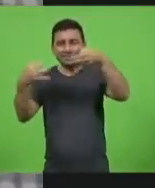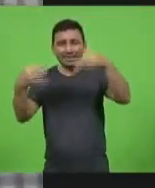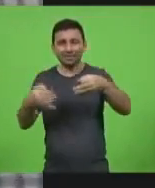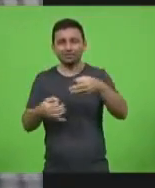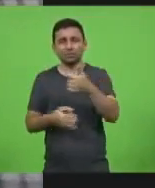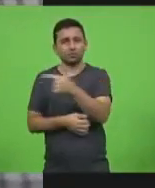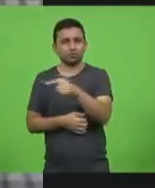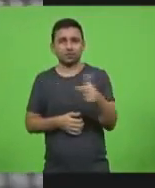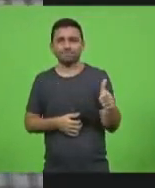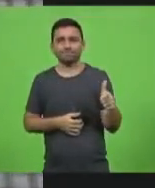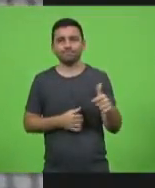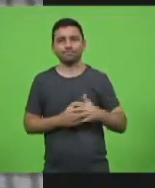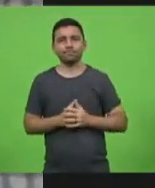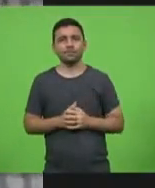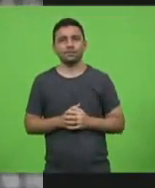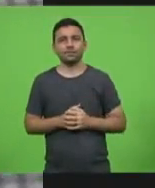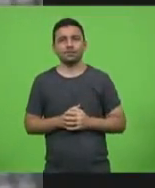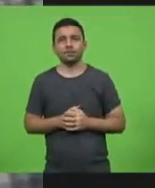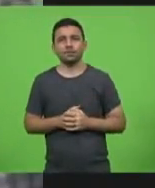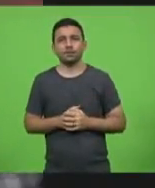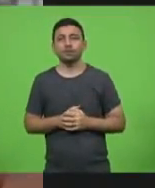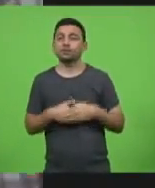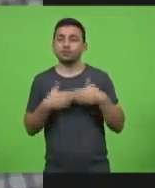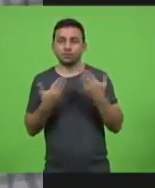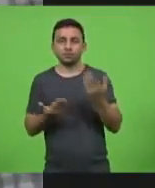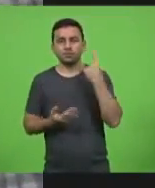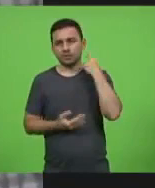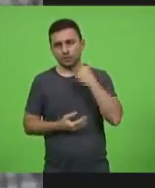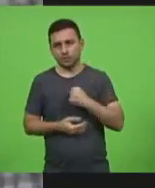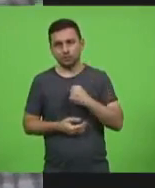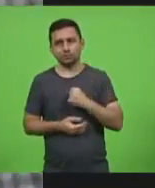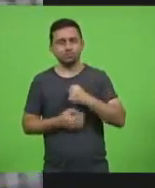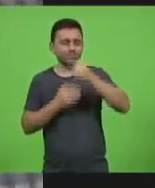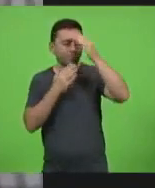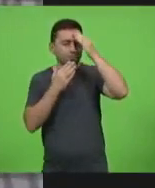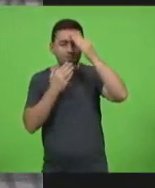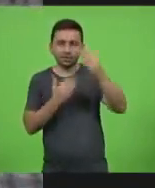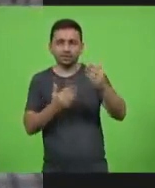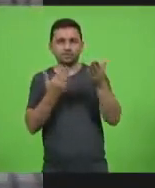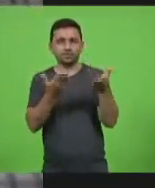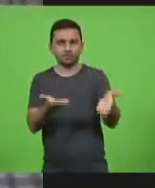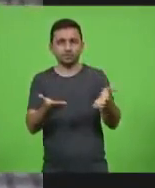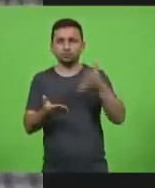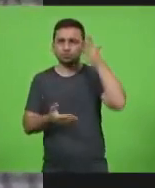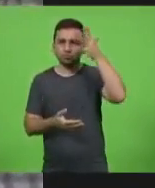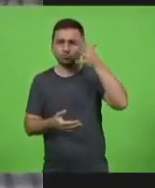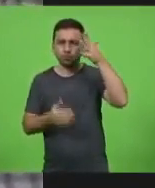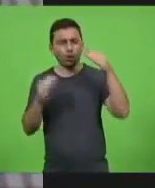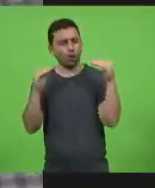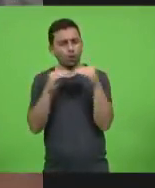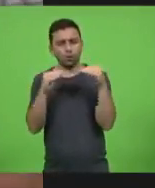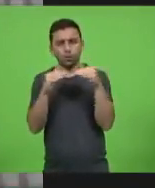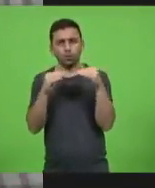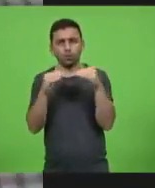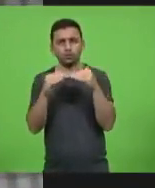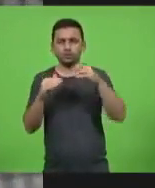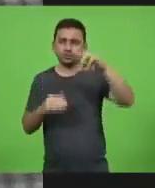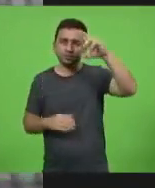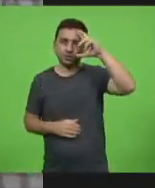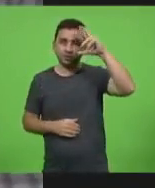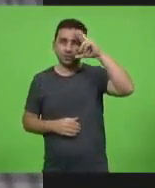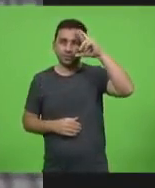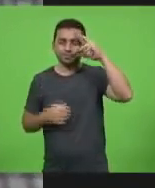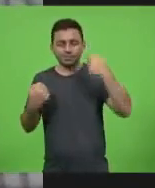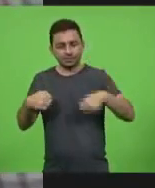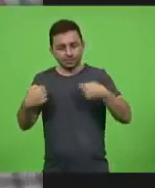o mal desta doença. Isso, deputado Silvio, muito obrigado pelo seu aparte. Concordo com o deputado Ricardo Alba, nós precisamos ter